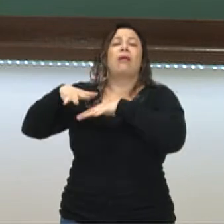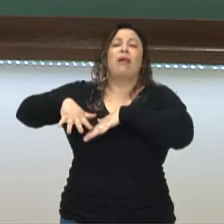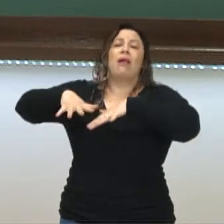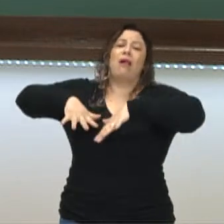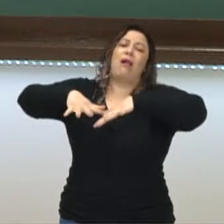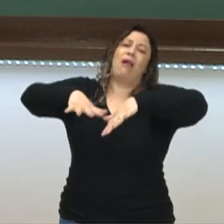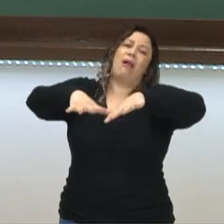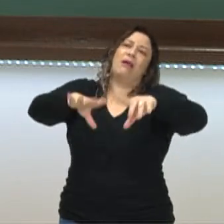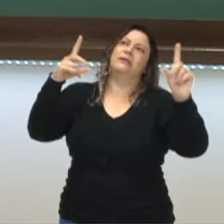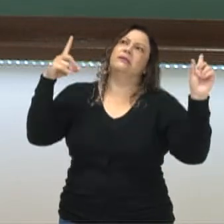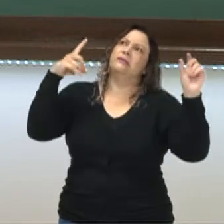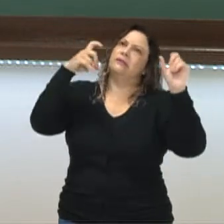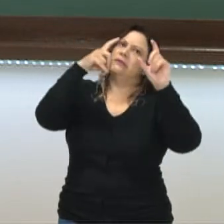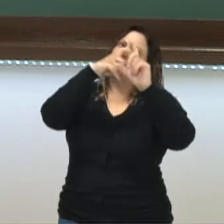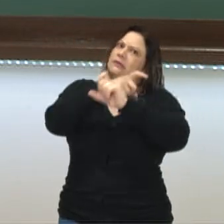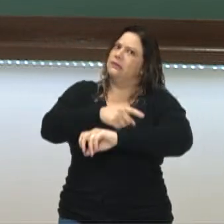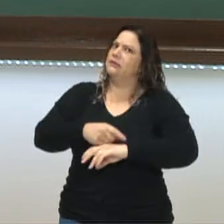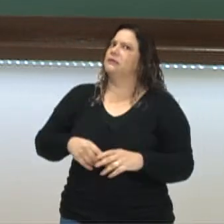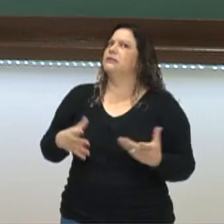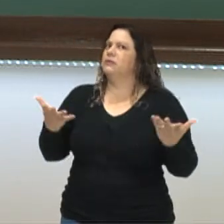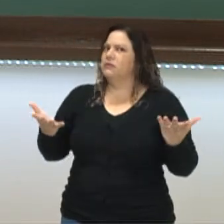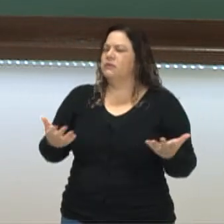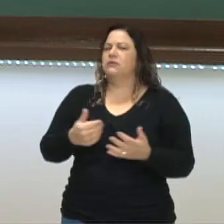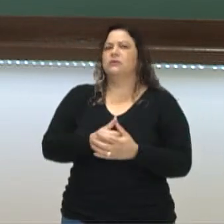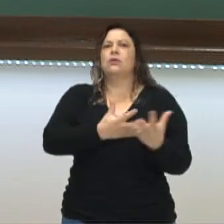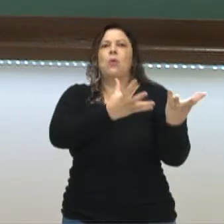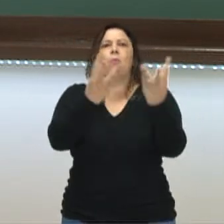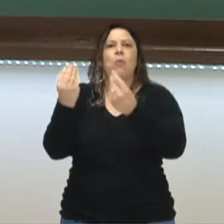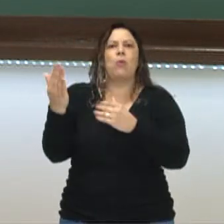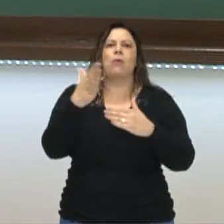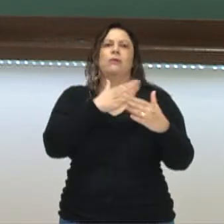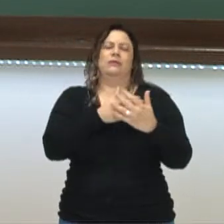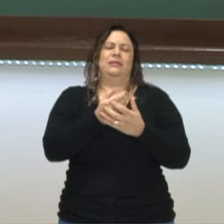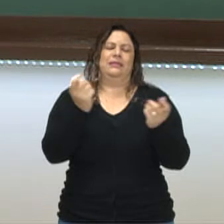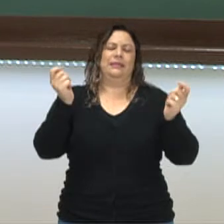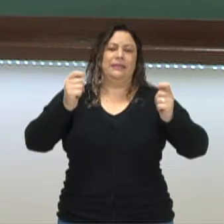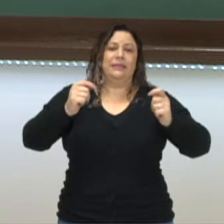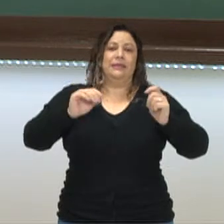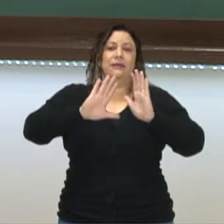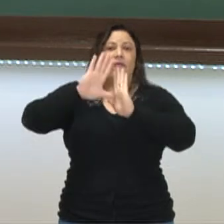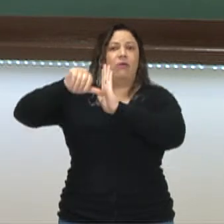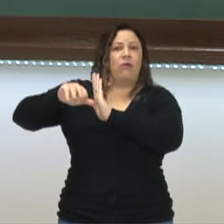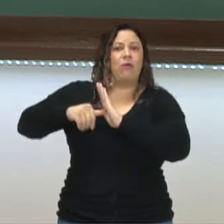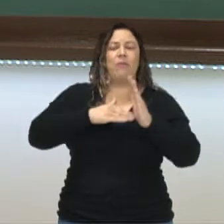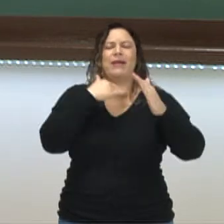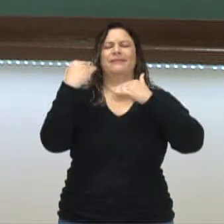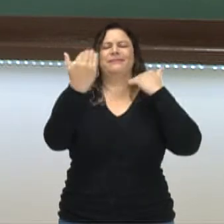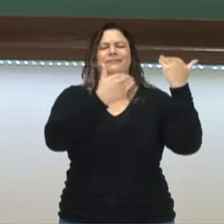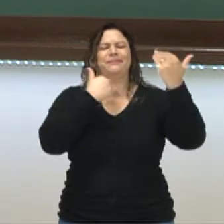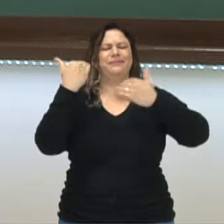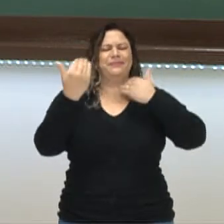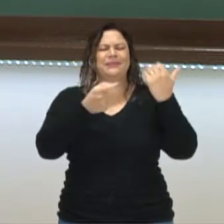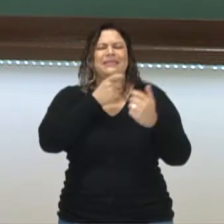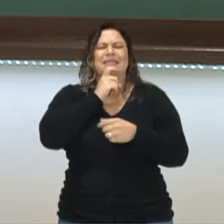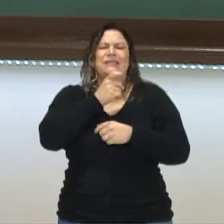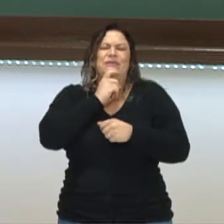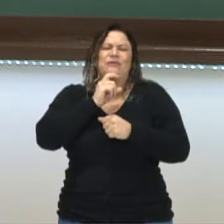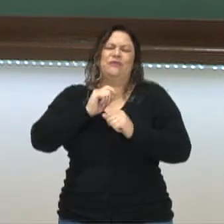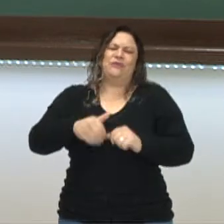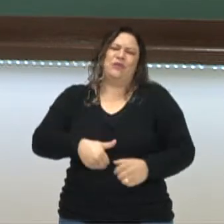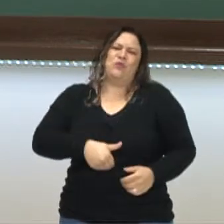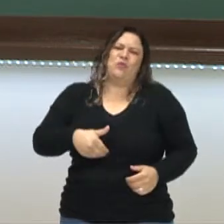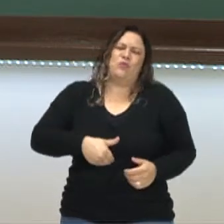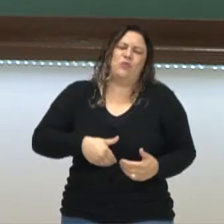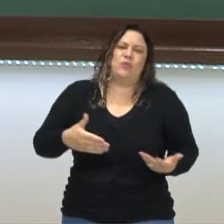era difícil, né? Então, muitas delas foram sequestradas, outras morreram de frio e de fome.